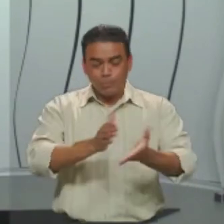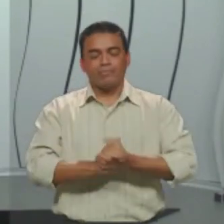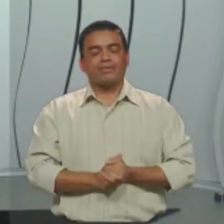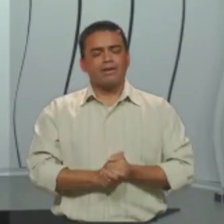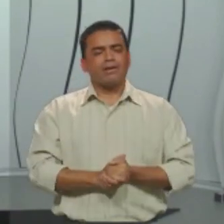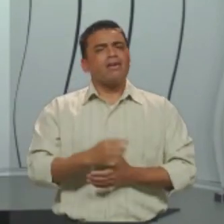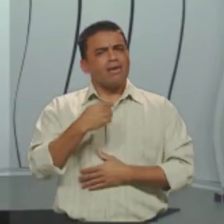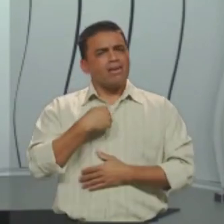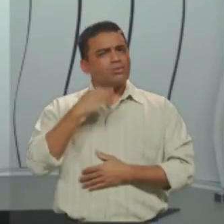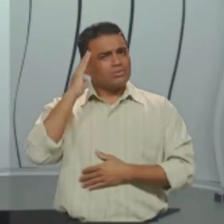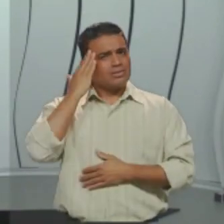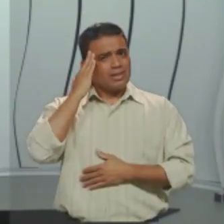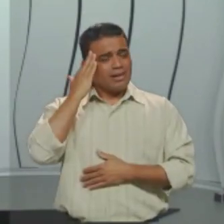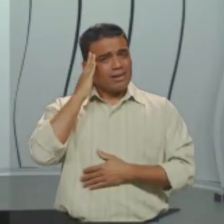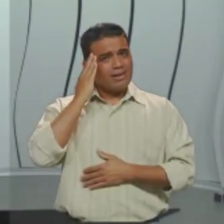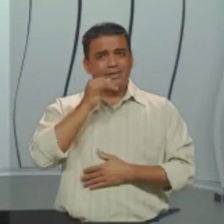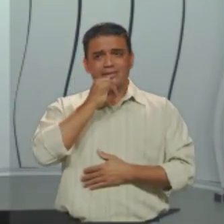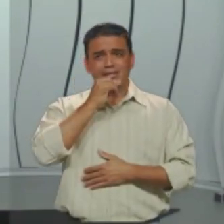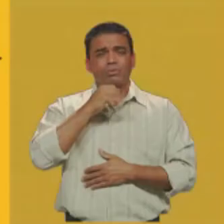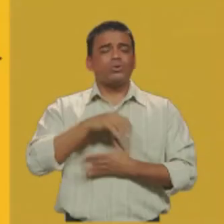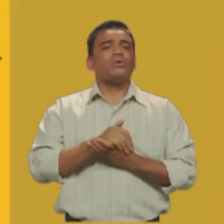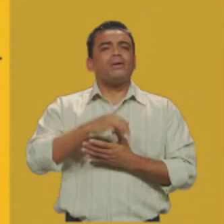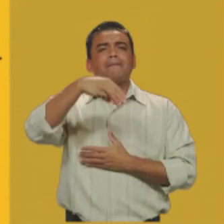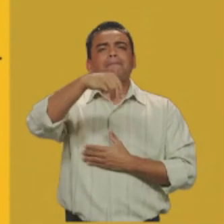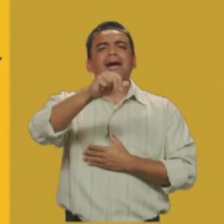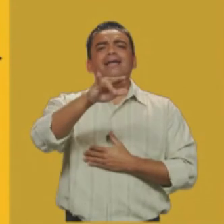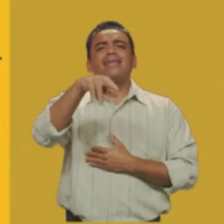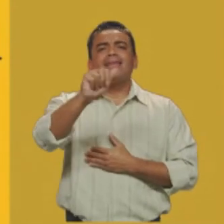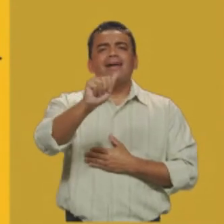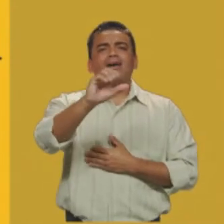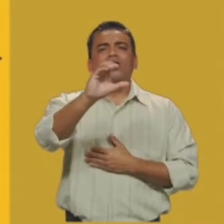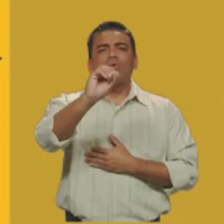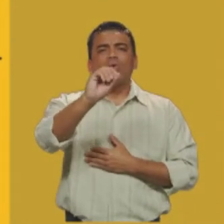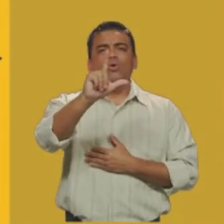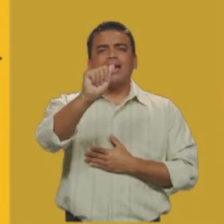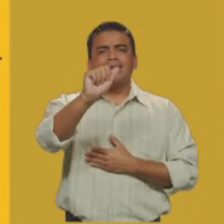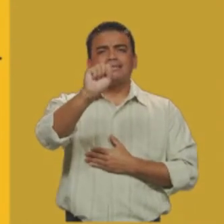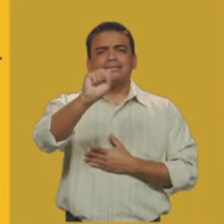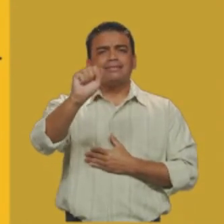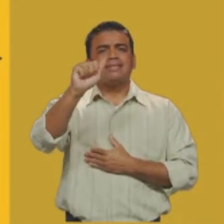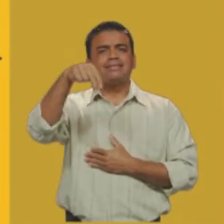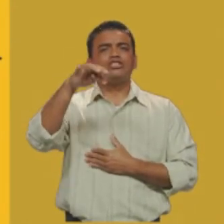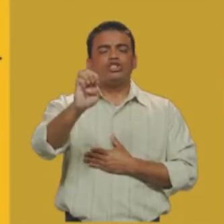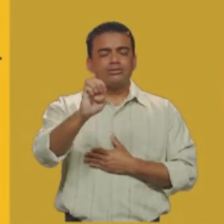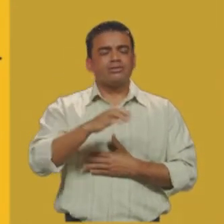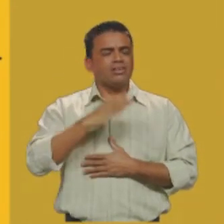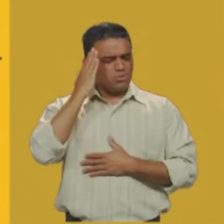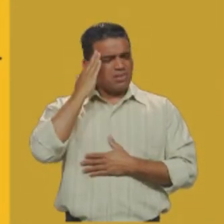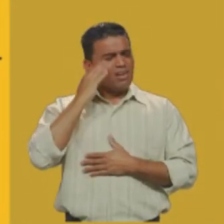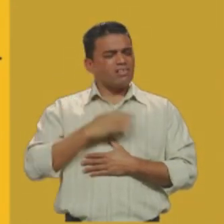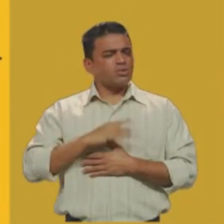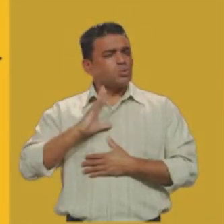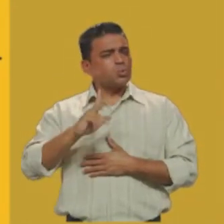sei, mas não devia, de Marina Colassante. Eu sei que a gente se acostuma, mas não devia.